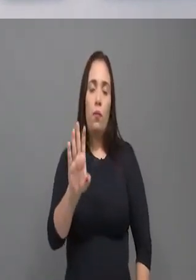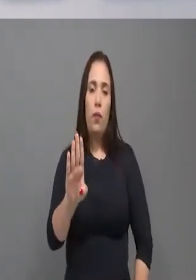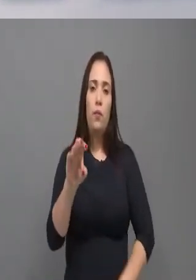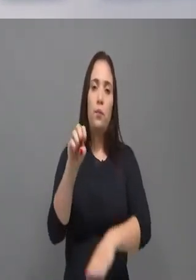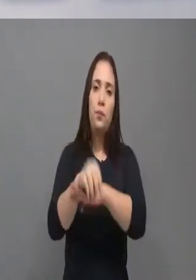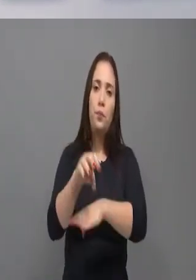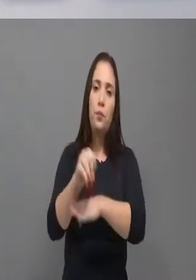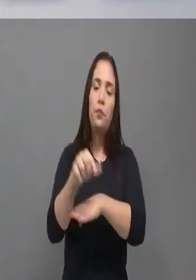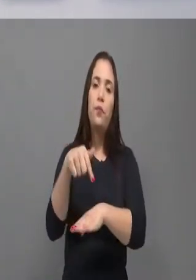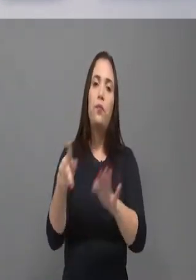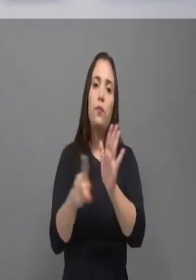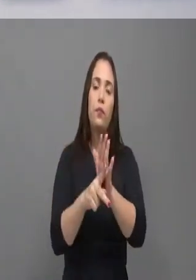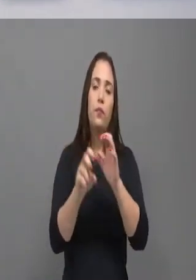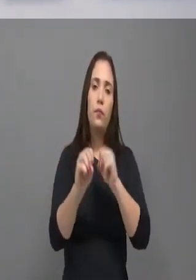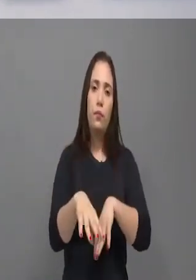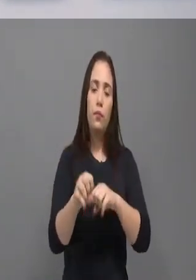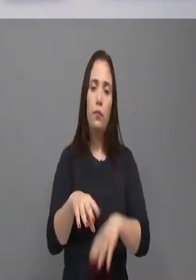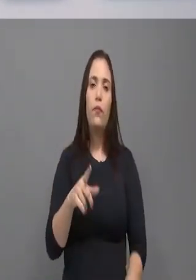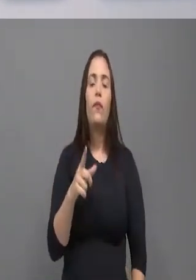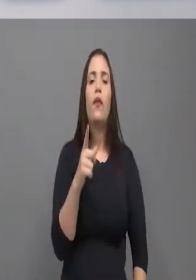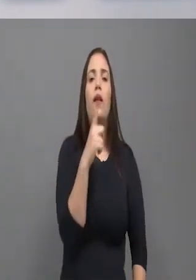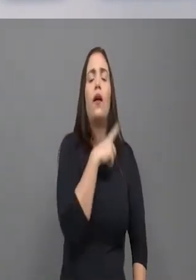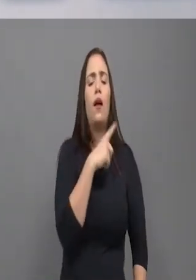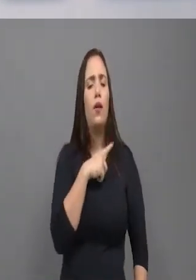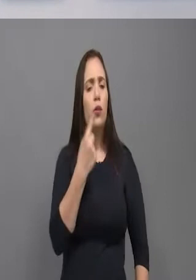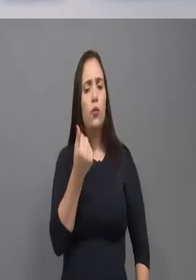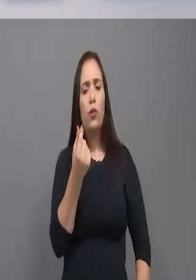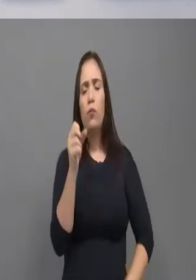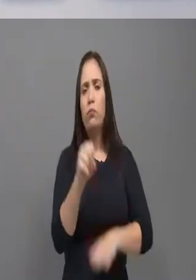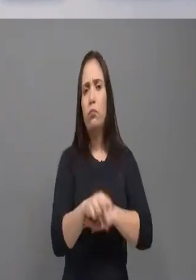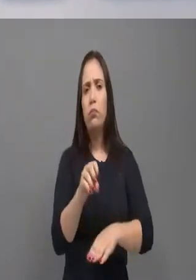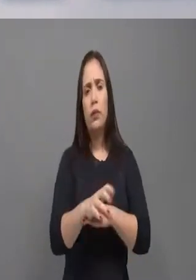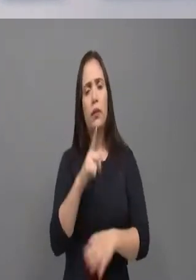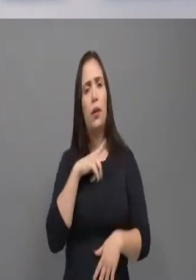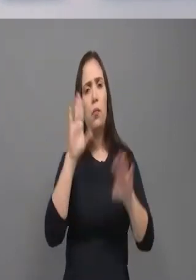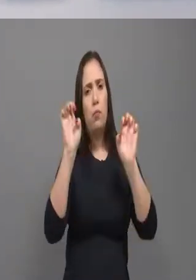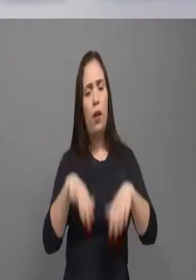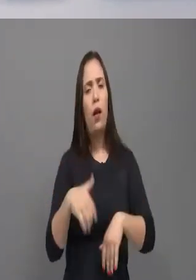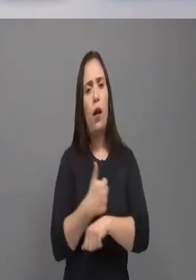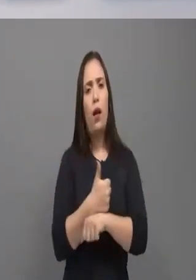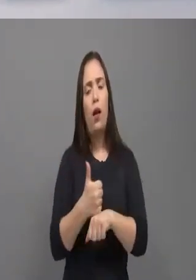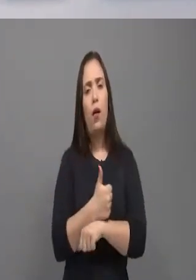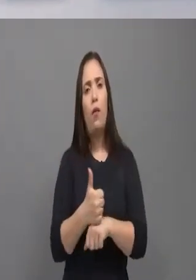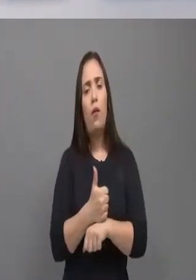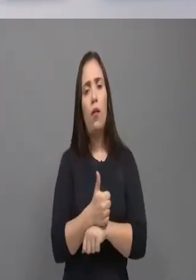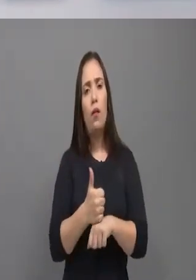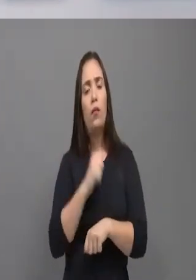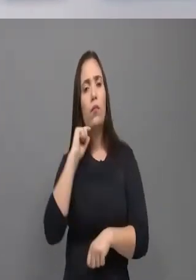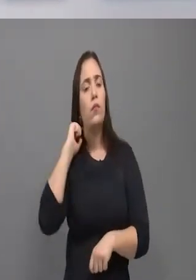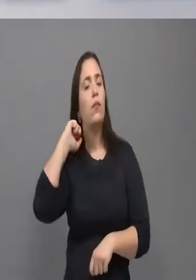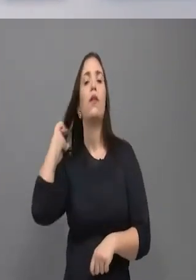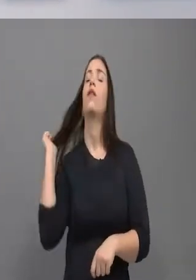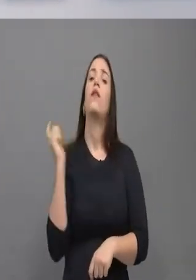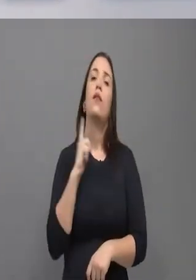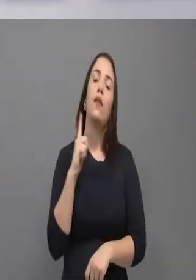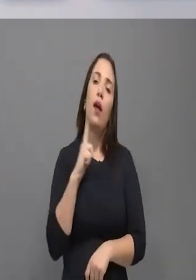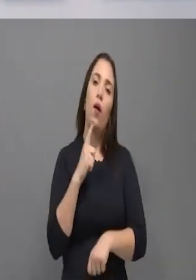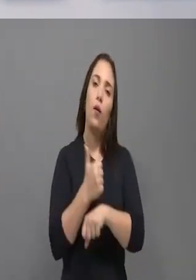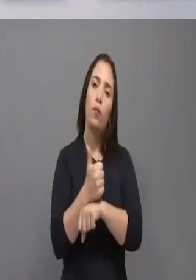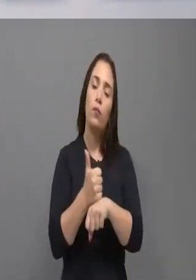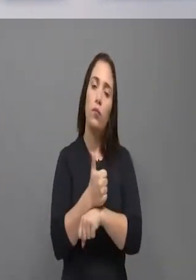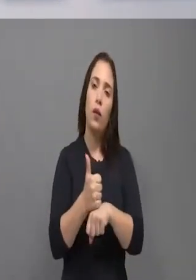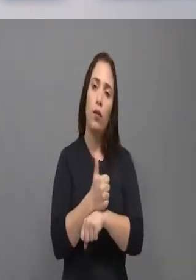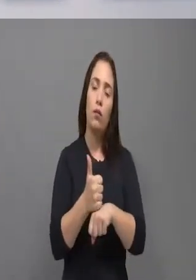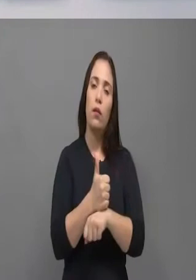tem os resultados. Tem o SUS, tem problema muito. Não amo também dizer que não tem. Tem muitos problemas, SUS,